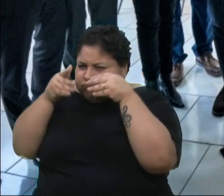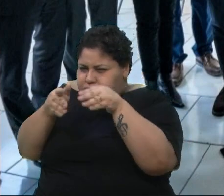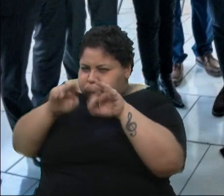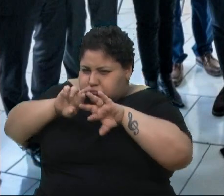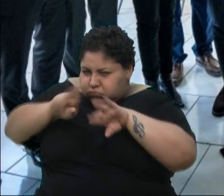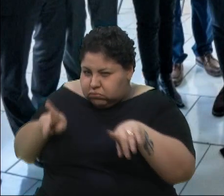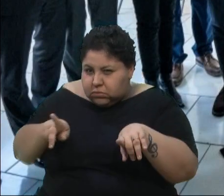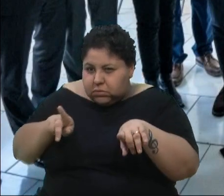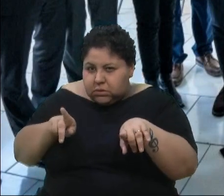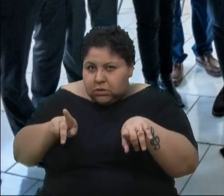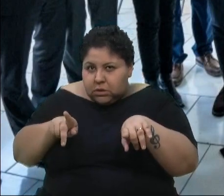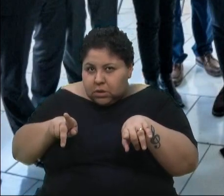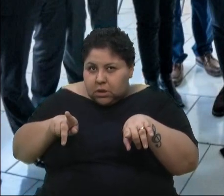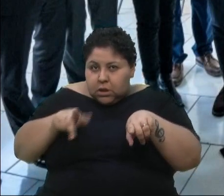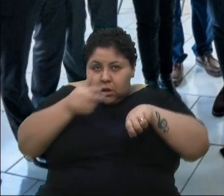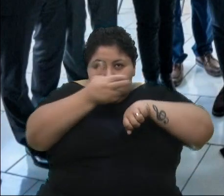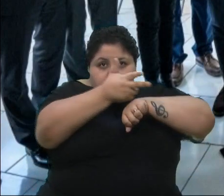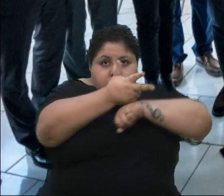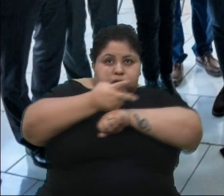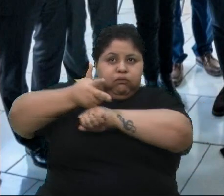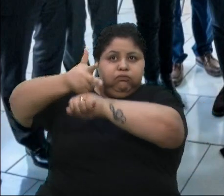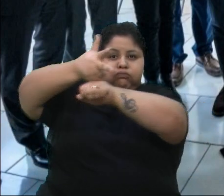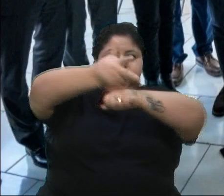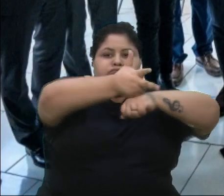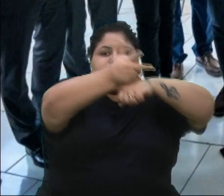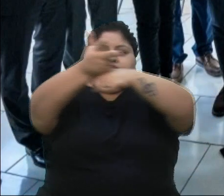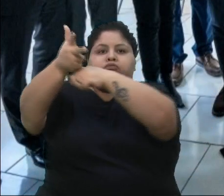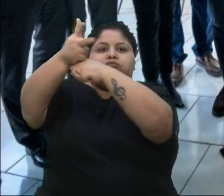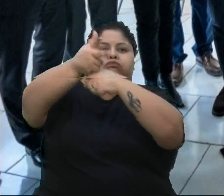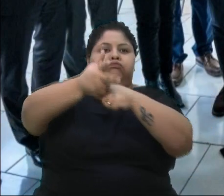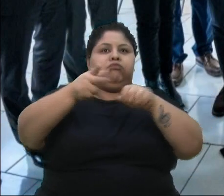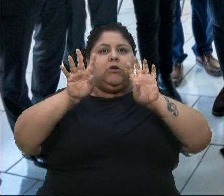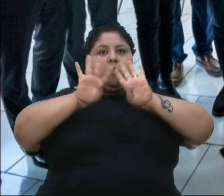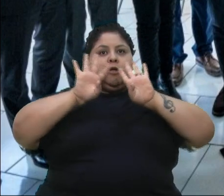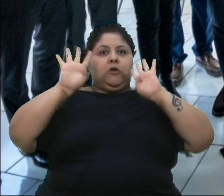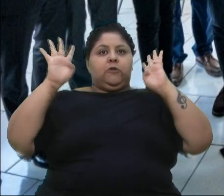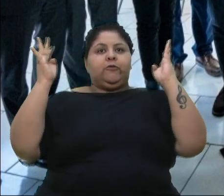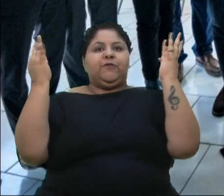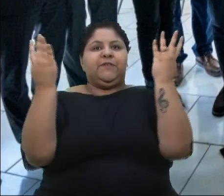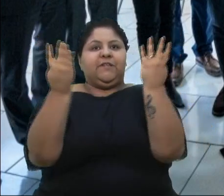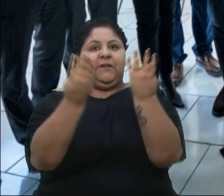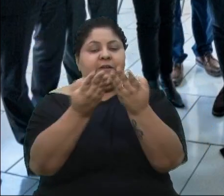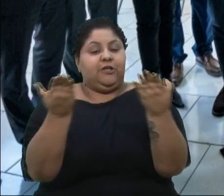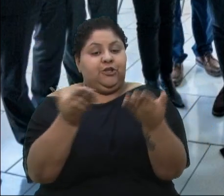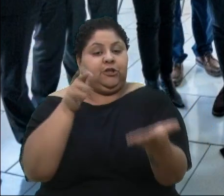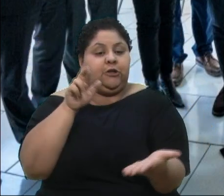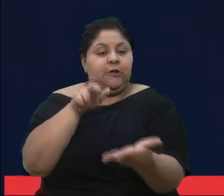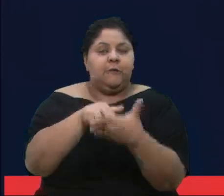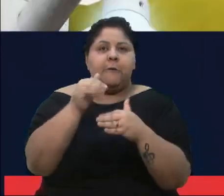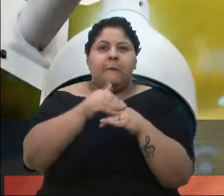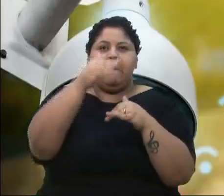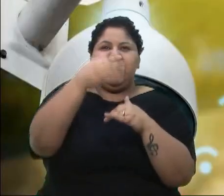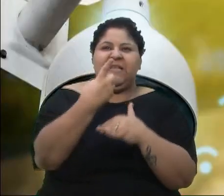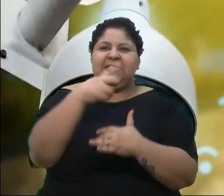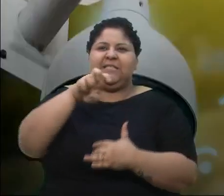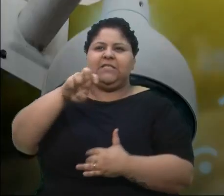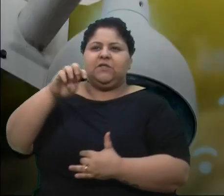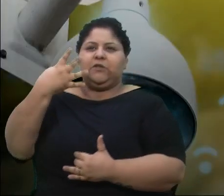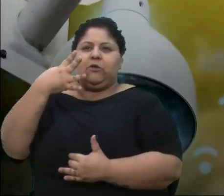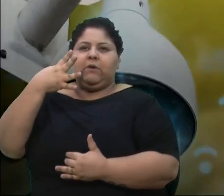monitoramento, com o cercamento, que já é uma realidade, porque mais de 154 câmeras